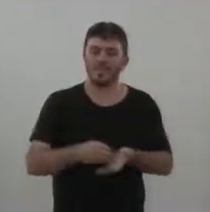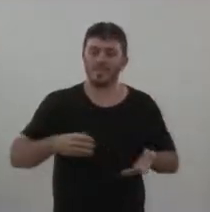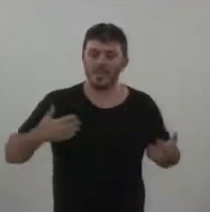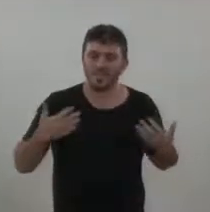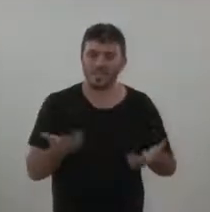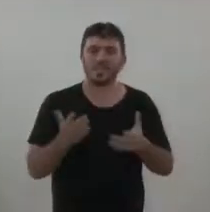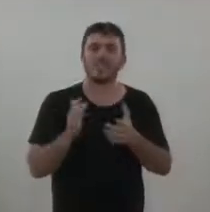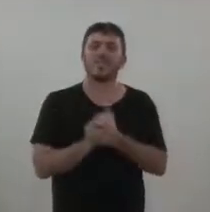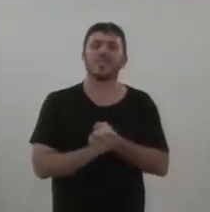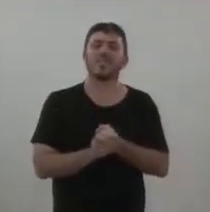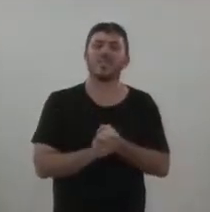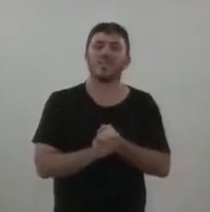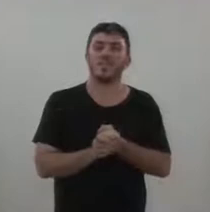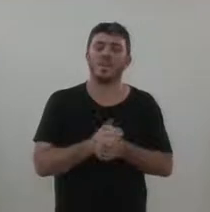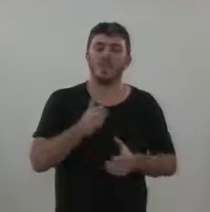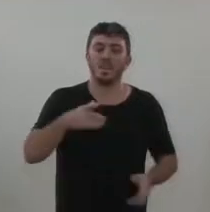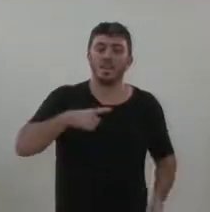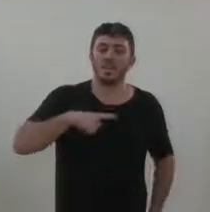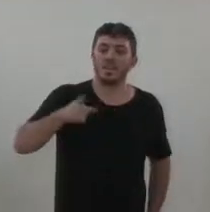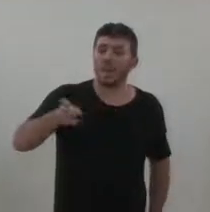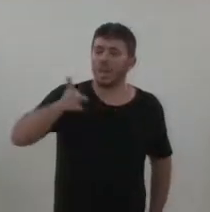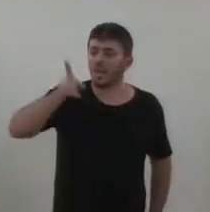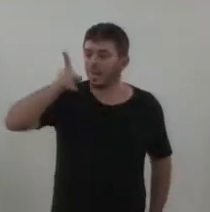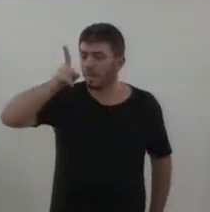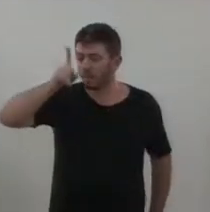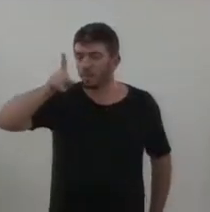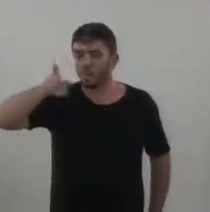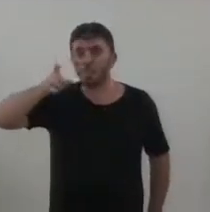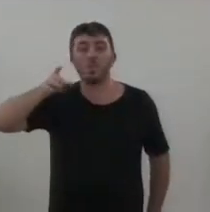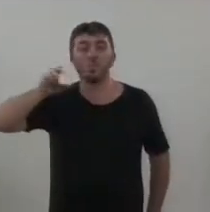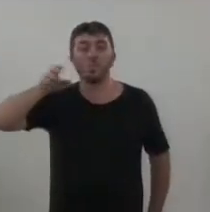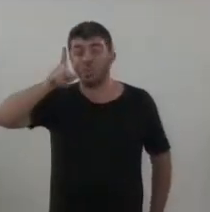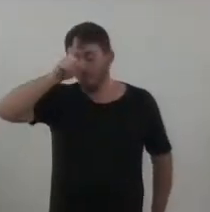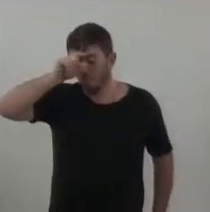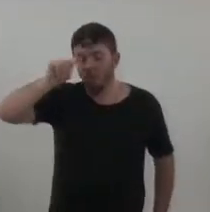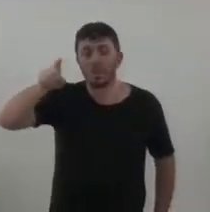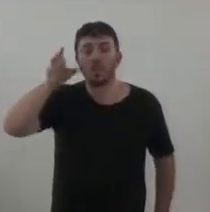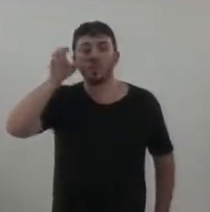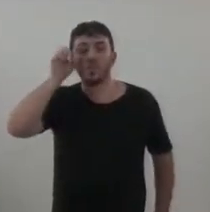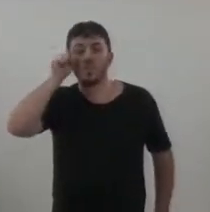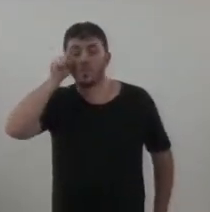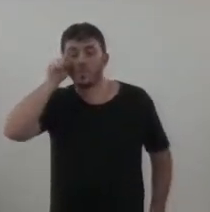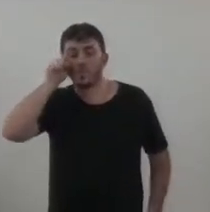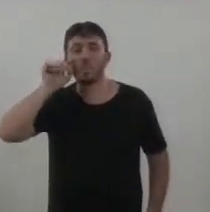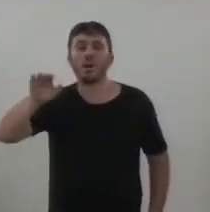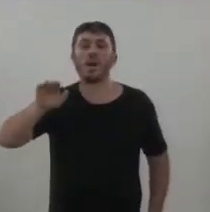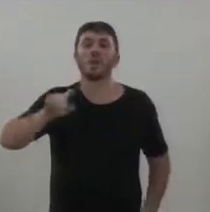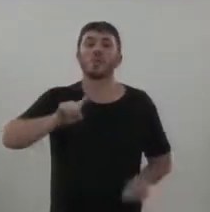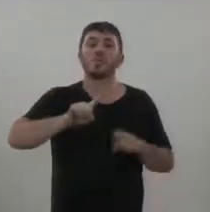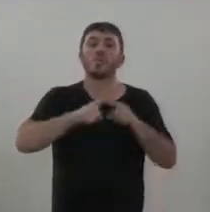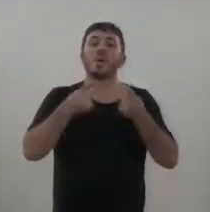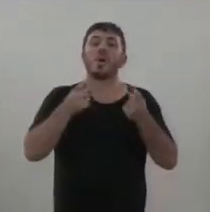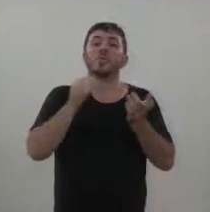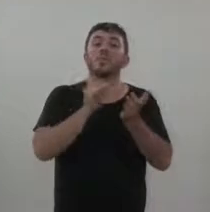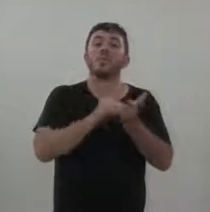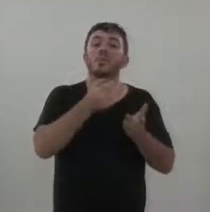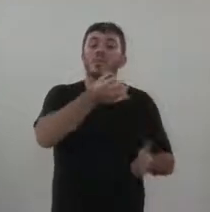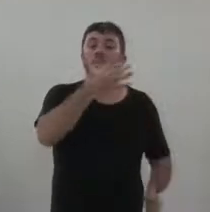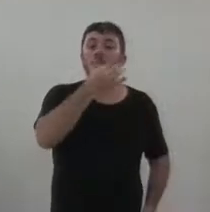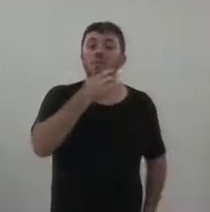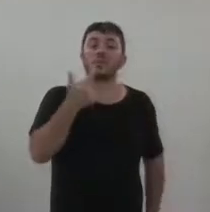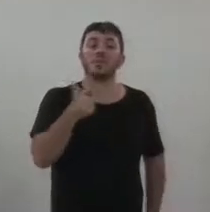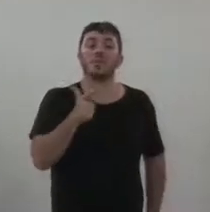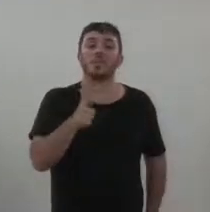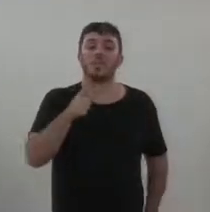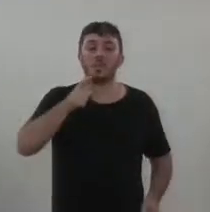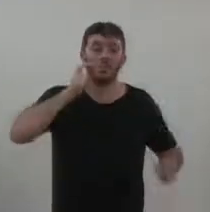você tem o médico, mas você não tem esse remédio, que é para relaxar e para intubar. E está uma preocupação grande, isso não um problema só